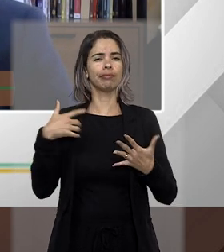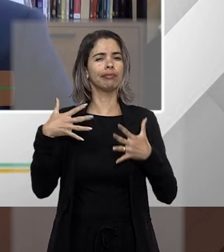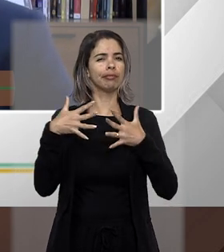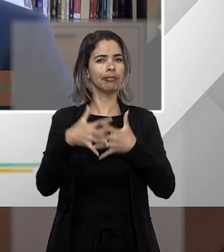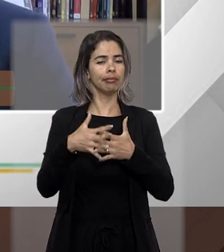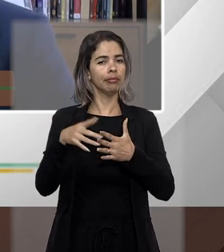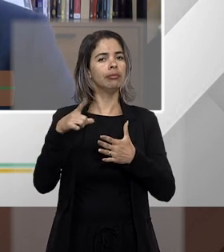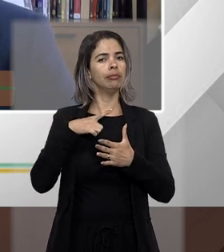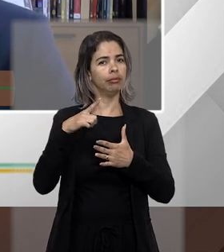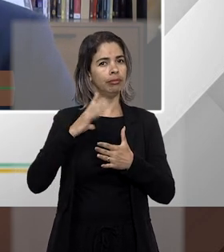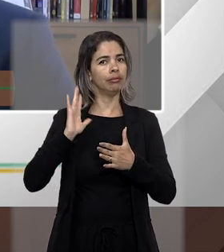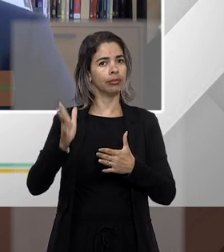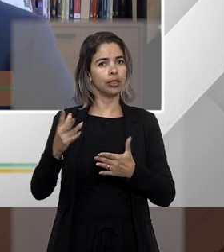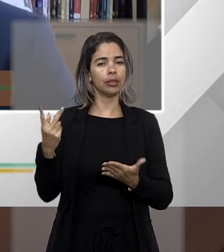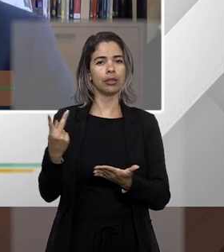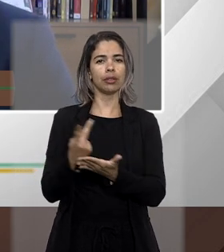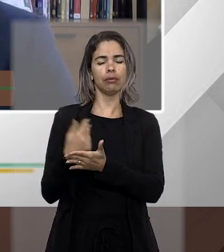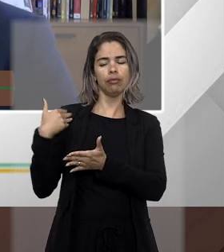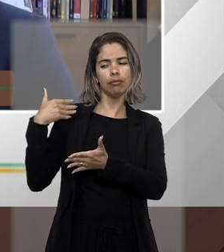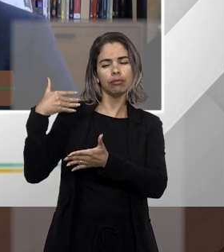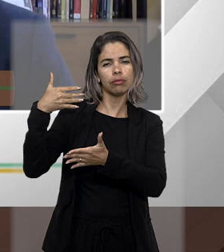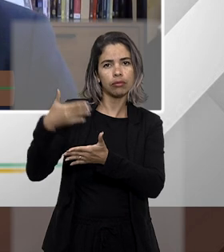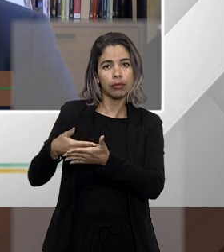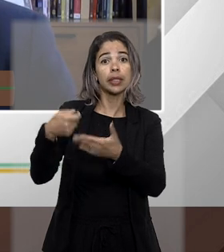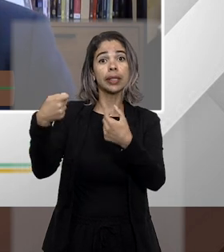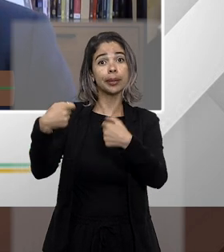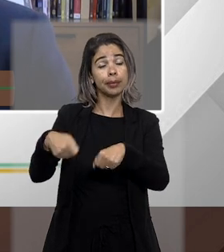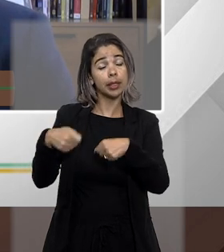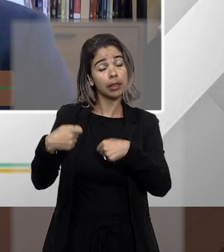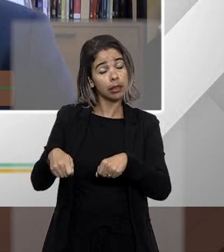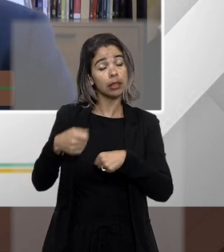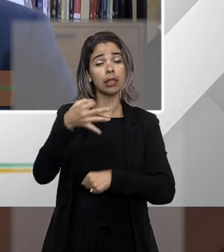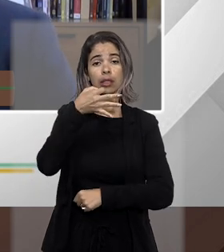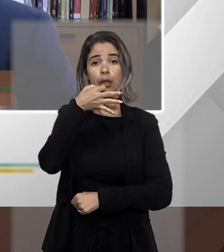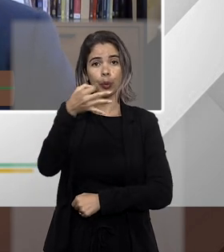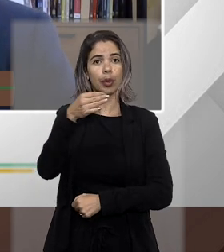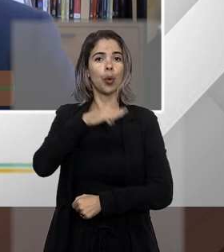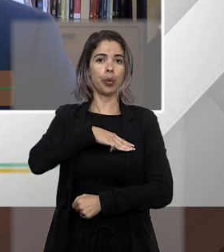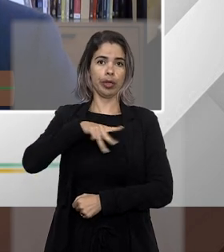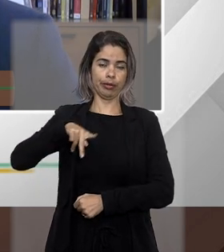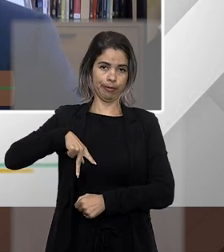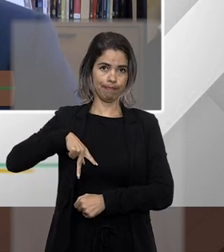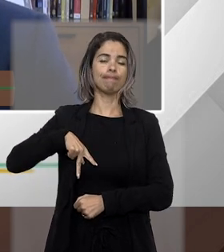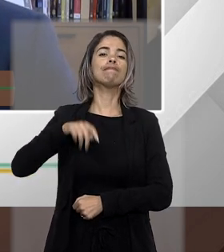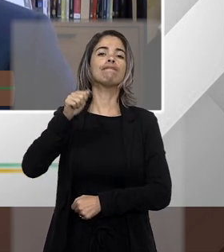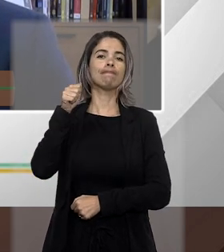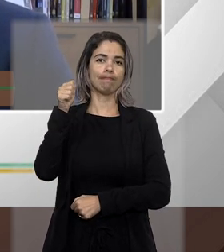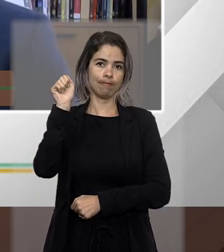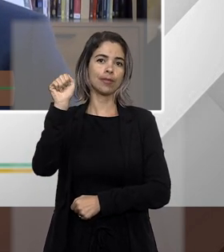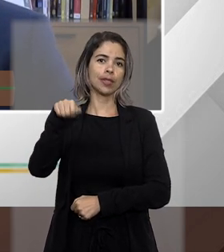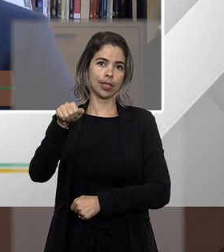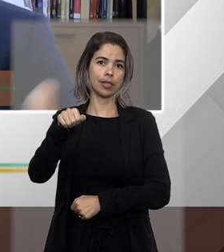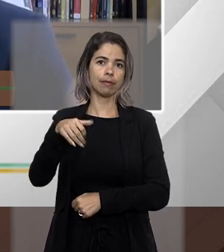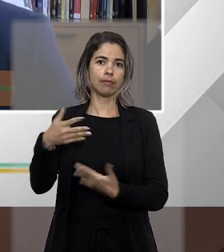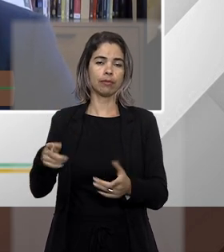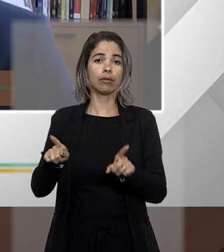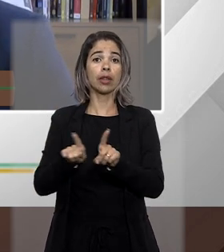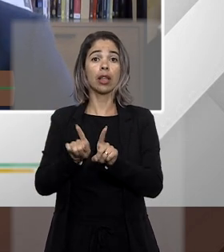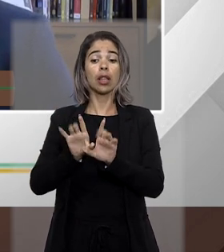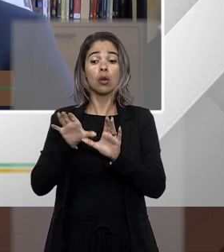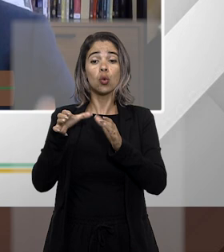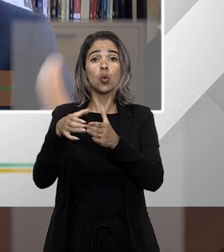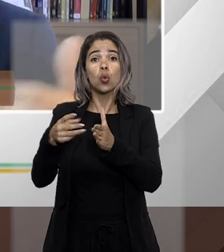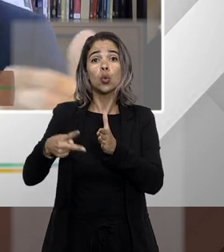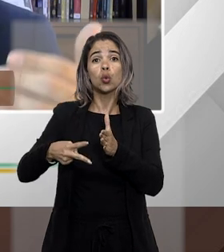é sim necessária a manifestação do Ministério Público e provocada a segunda turma do Supremo Tribunal Federal já se